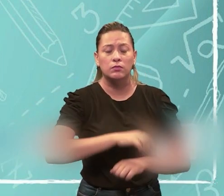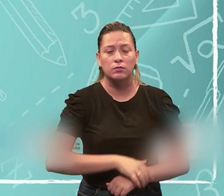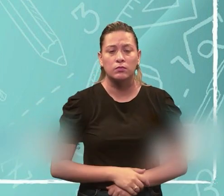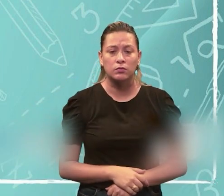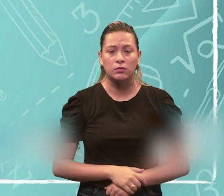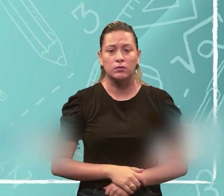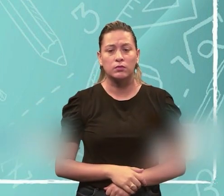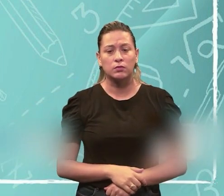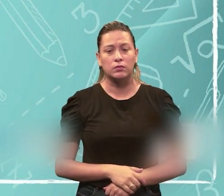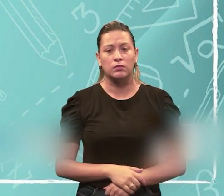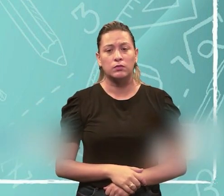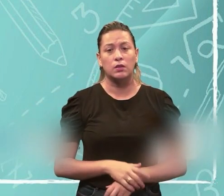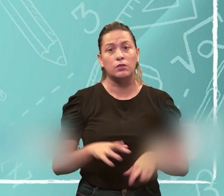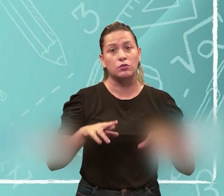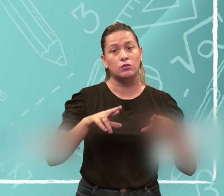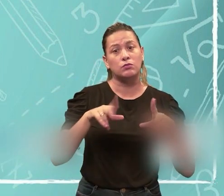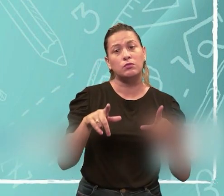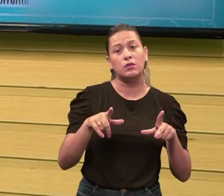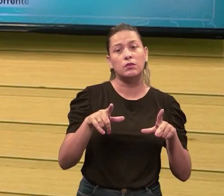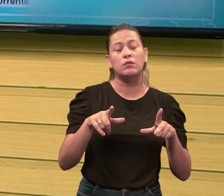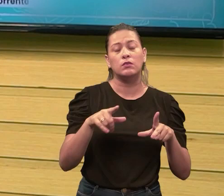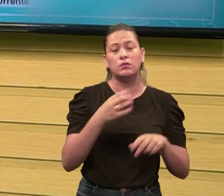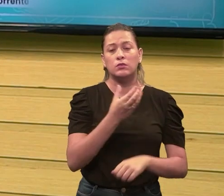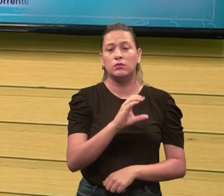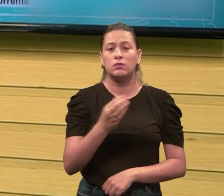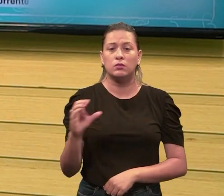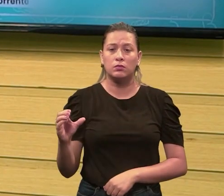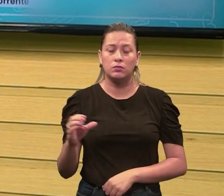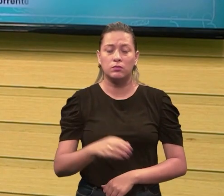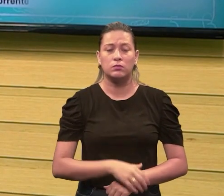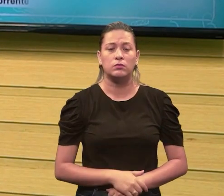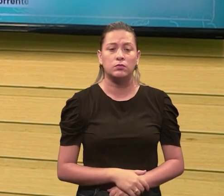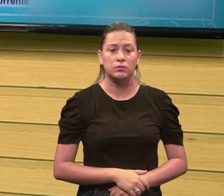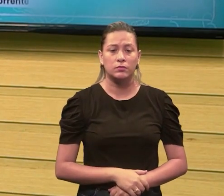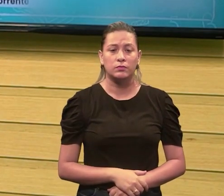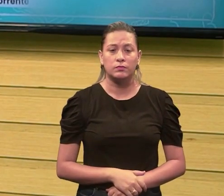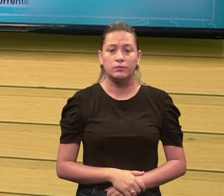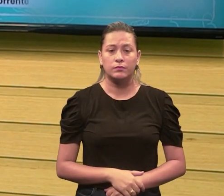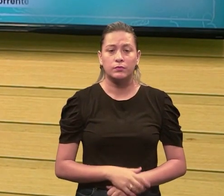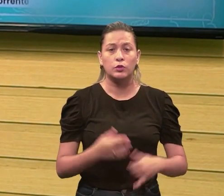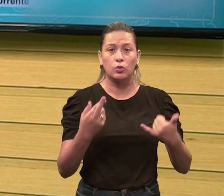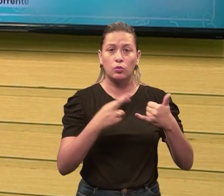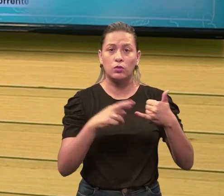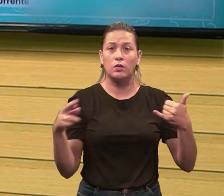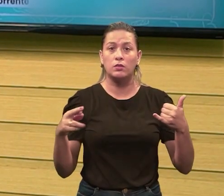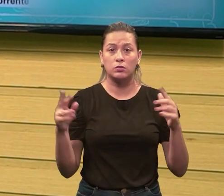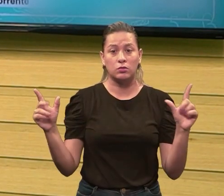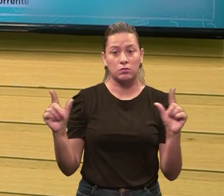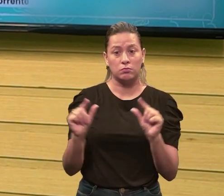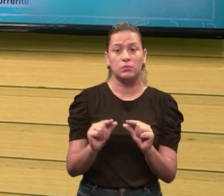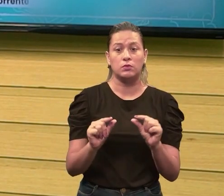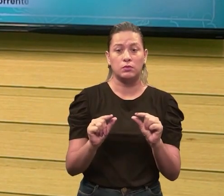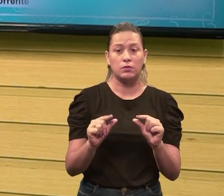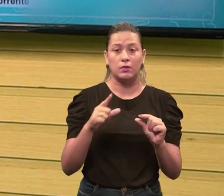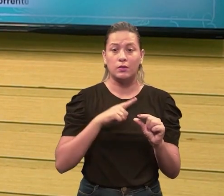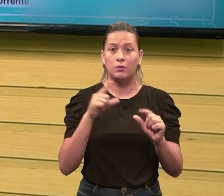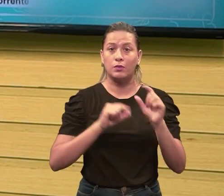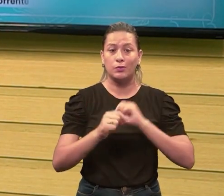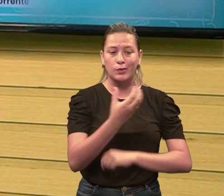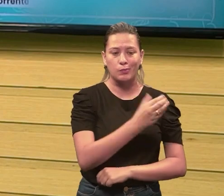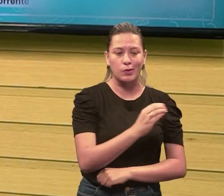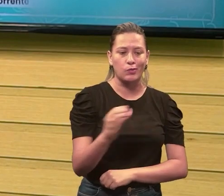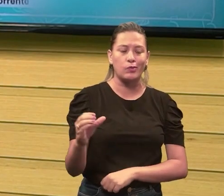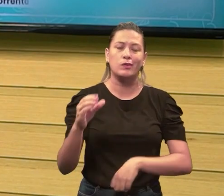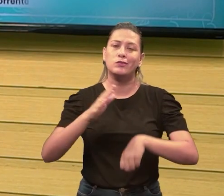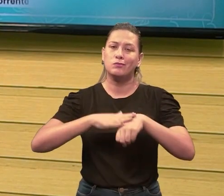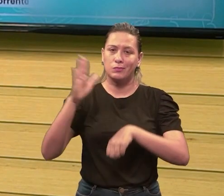contrário da corrente. Então, enquanto a minha resistência é menor, né, então eu tenho uma